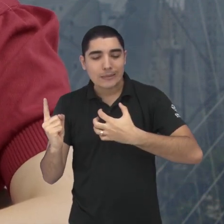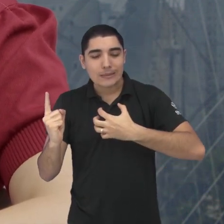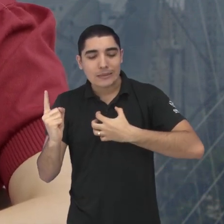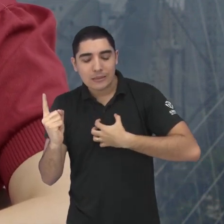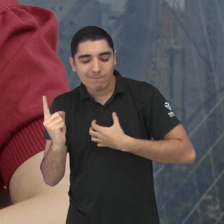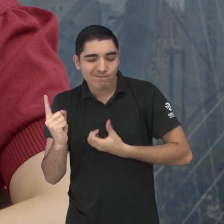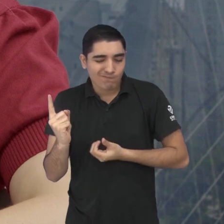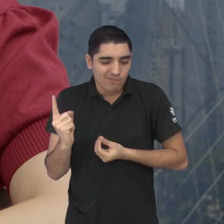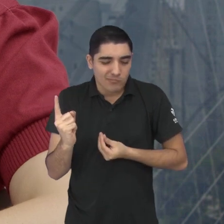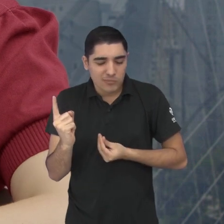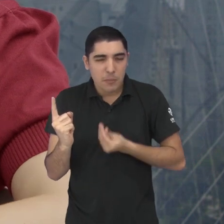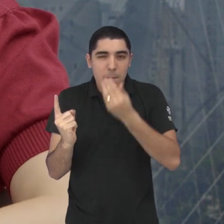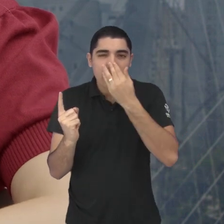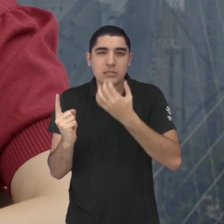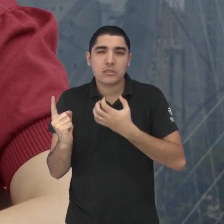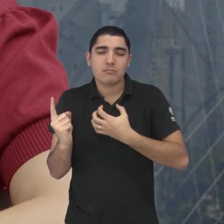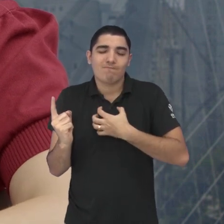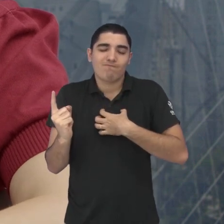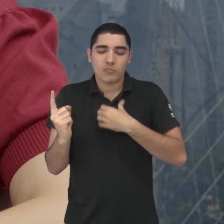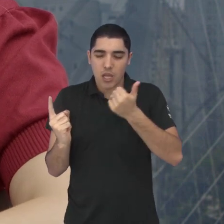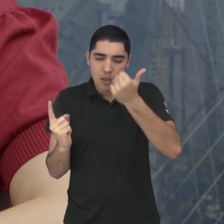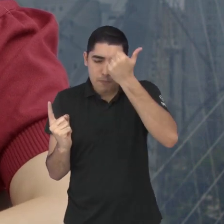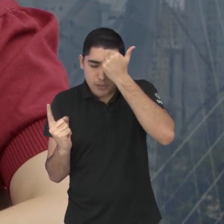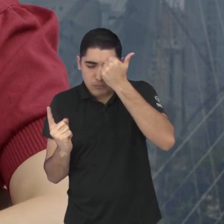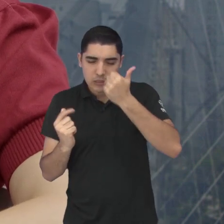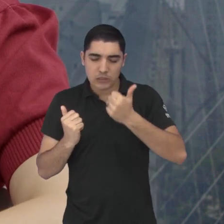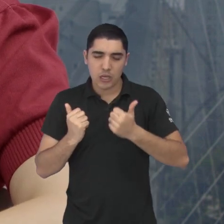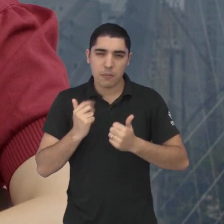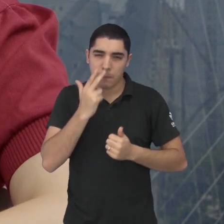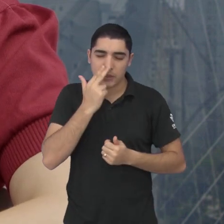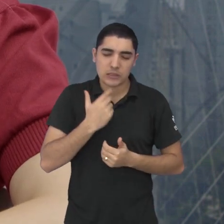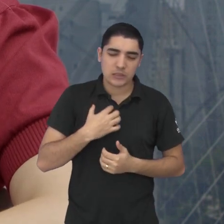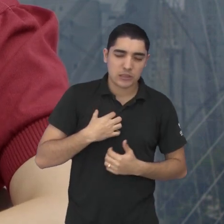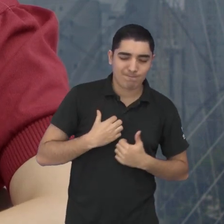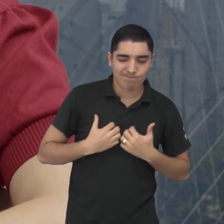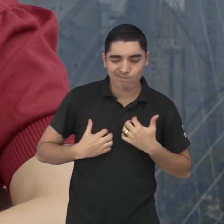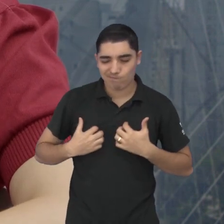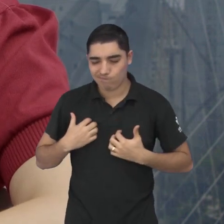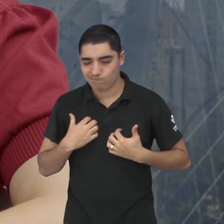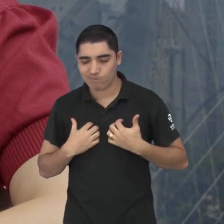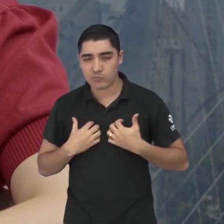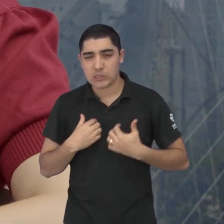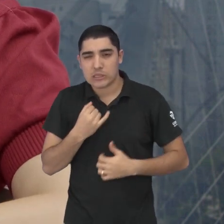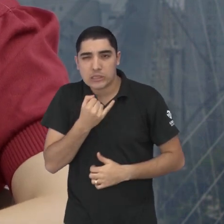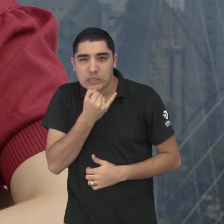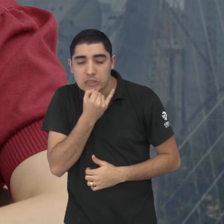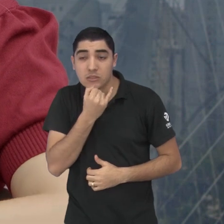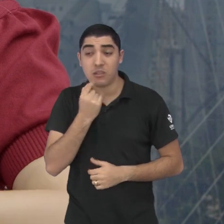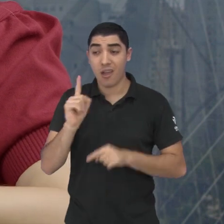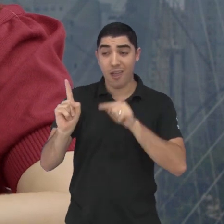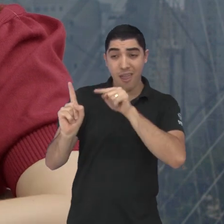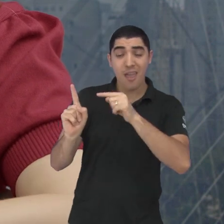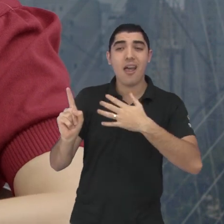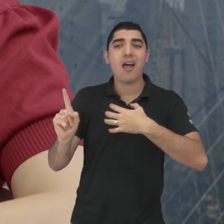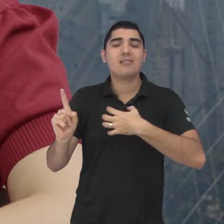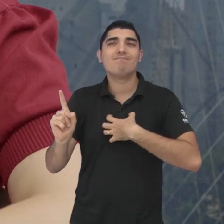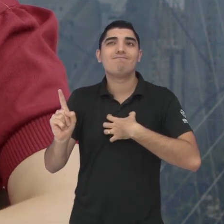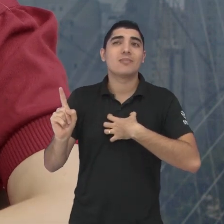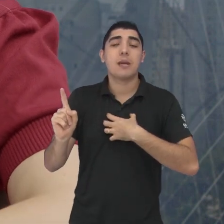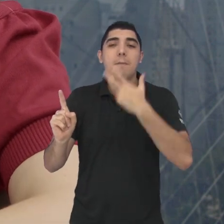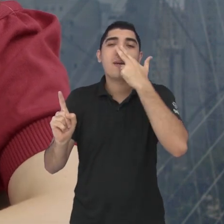arrependimento, né? De angústia, de tristeza, de saudades do momento,